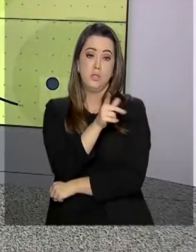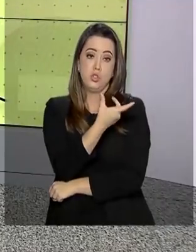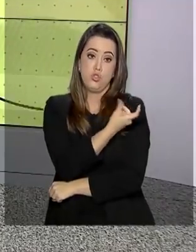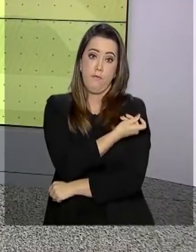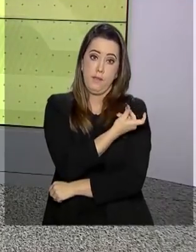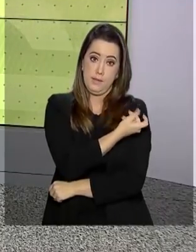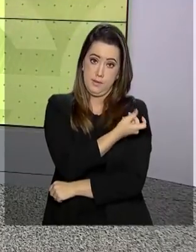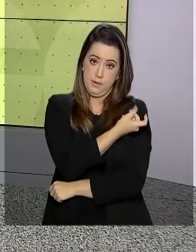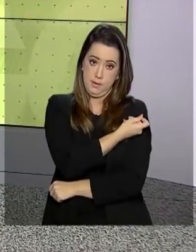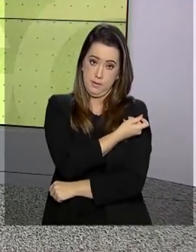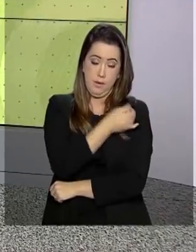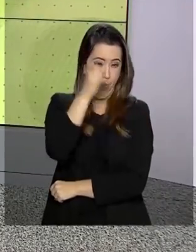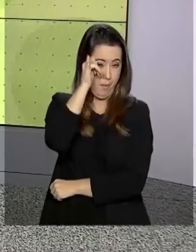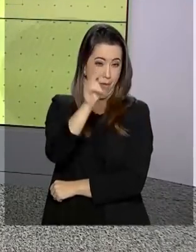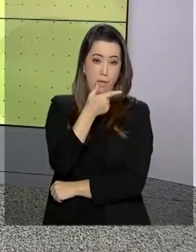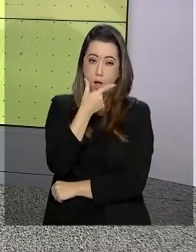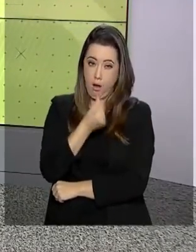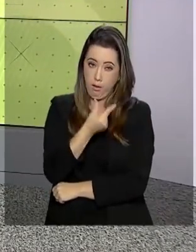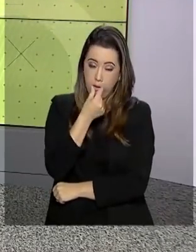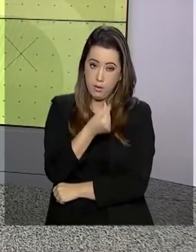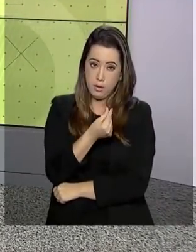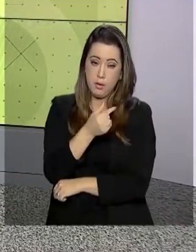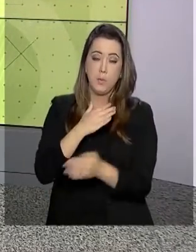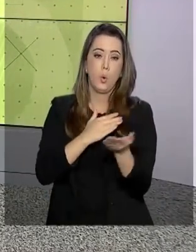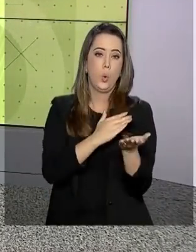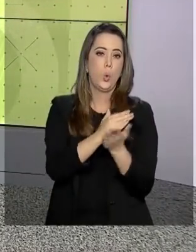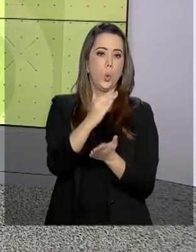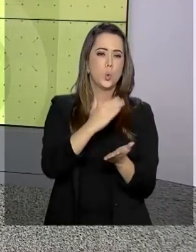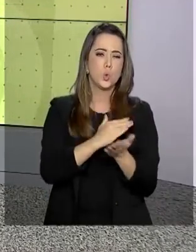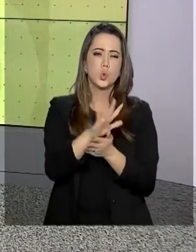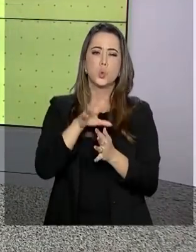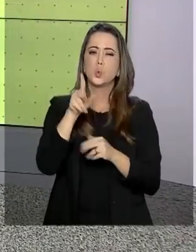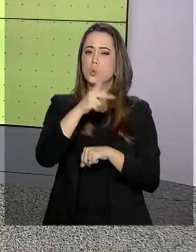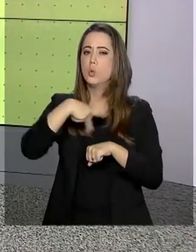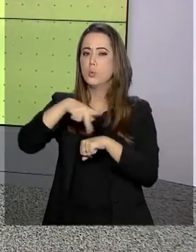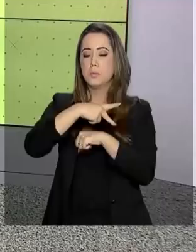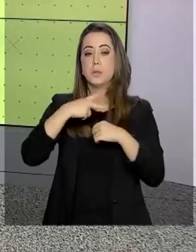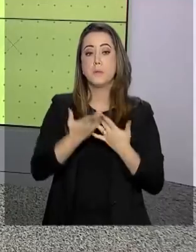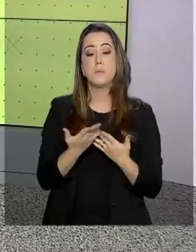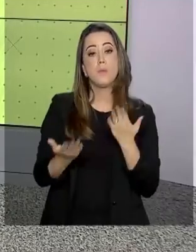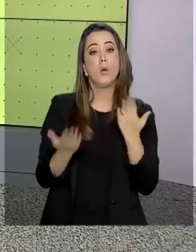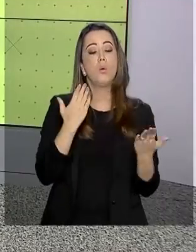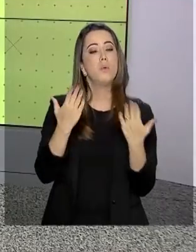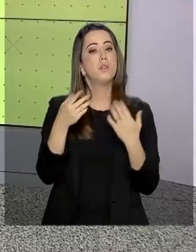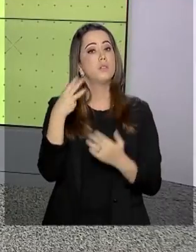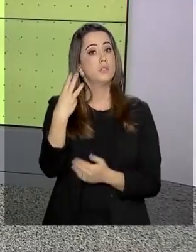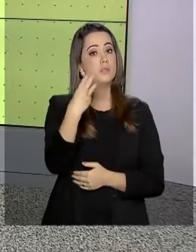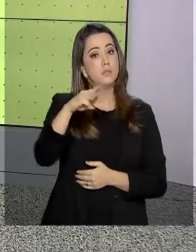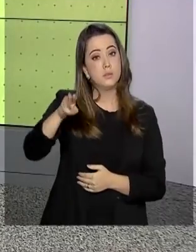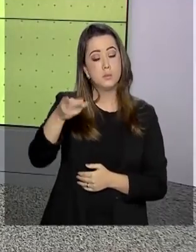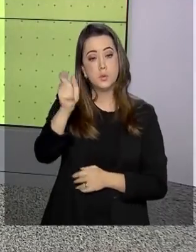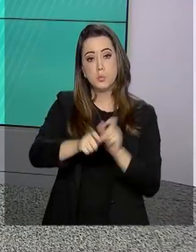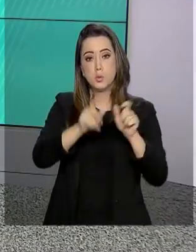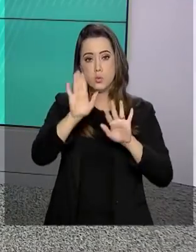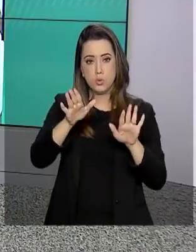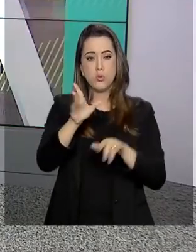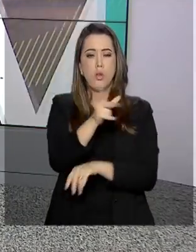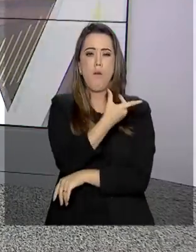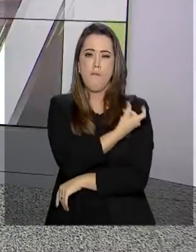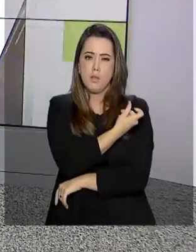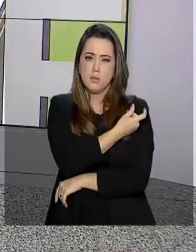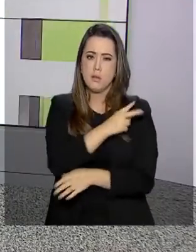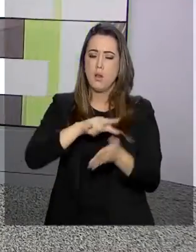continua em todo o país. O último balanço mostra que mais de 33 milhões de pessoas já foram vacinadas. Esse número